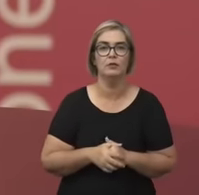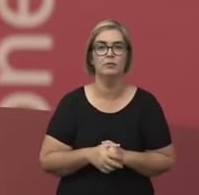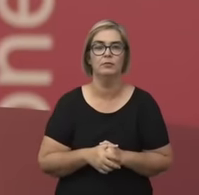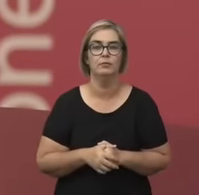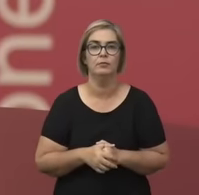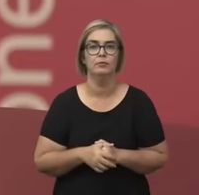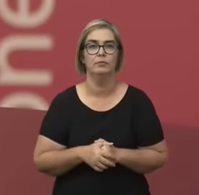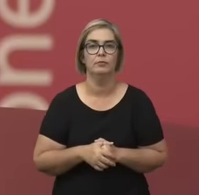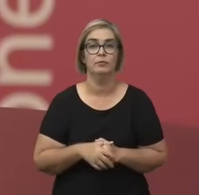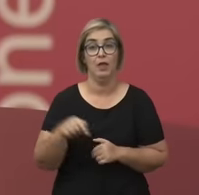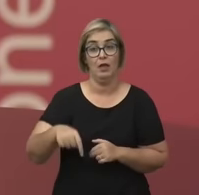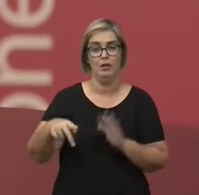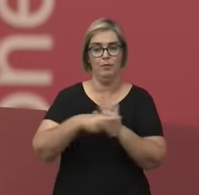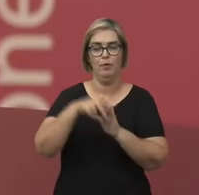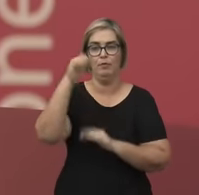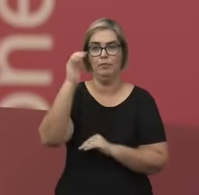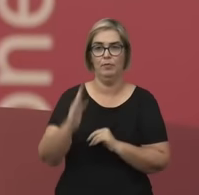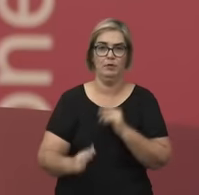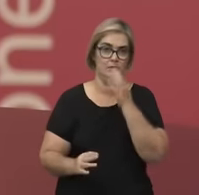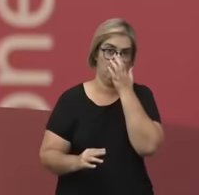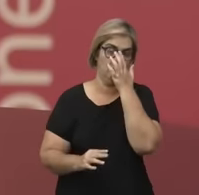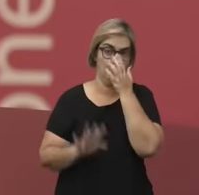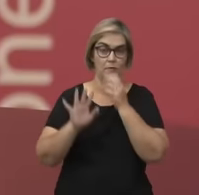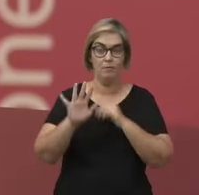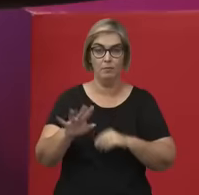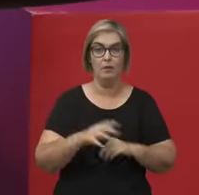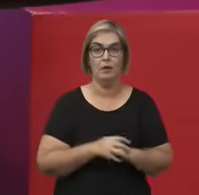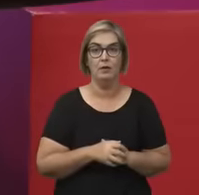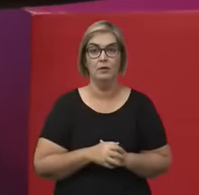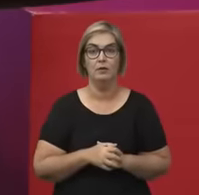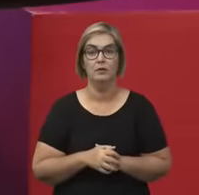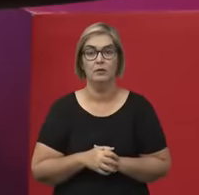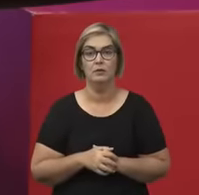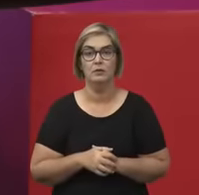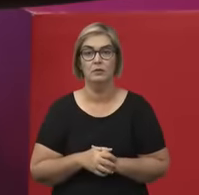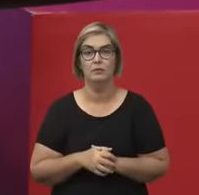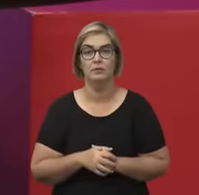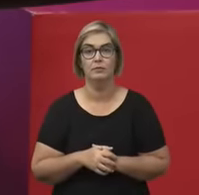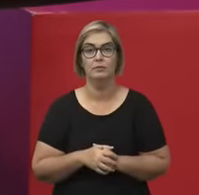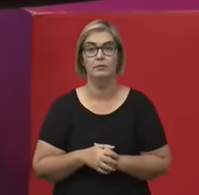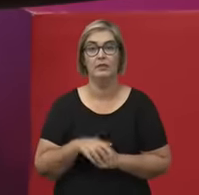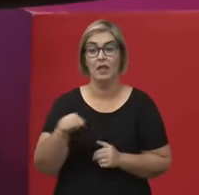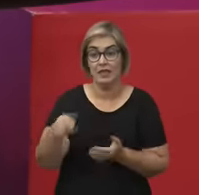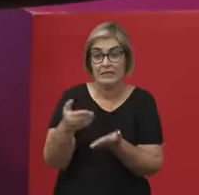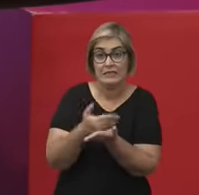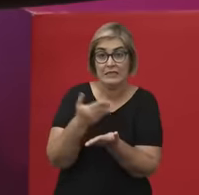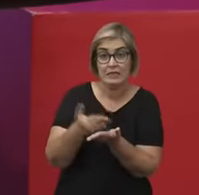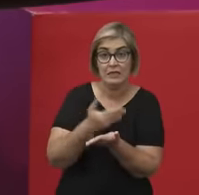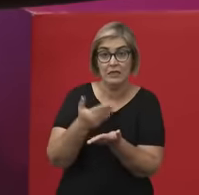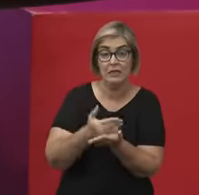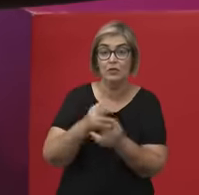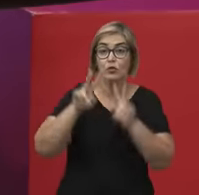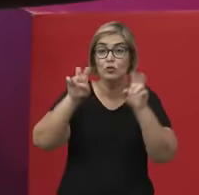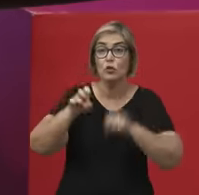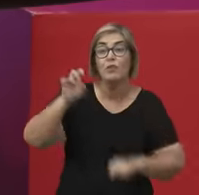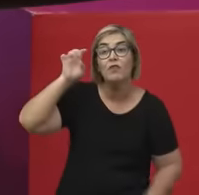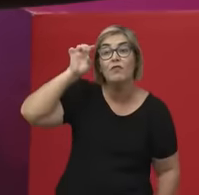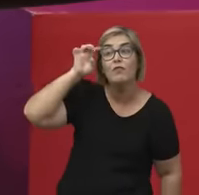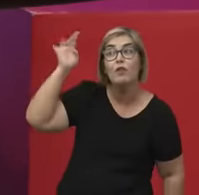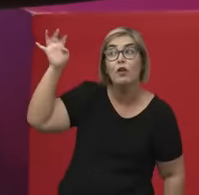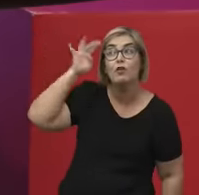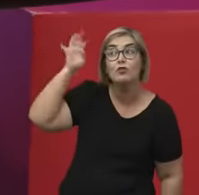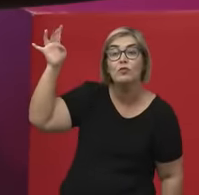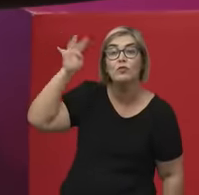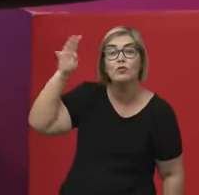no Brasil. Mas o Opúsculo Humanitário é uma obra autoral da Anísia Floresta sobre filosofia da educação, onde ela faz uma